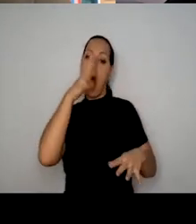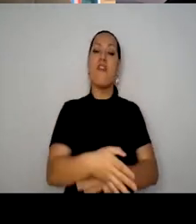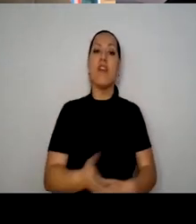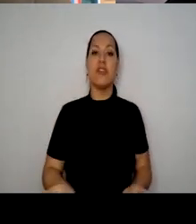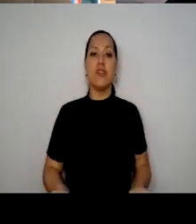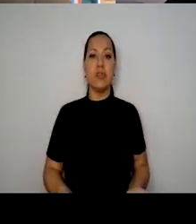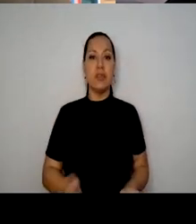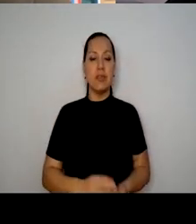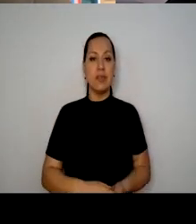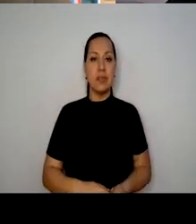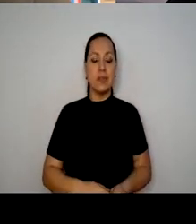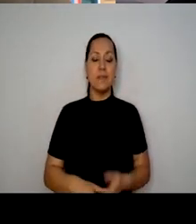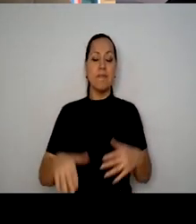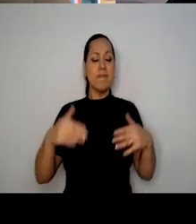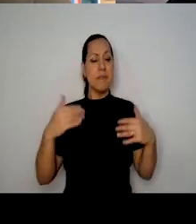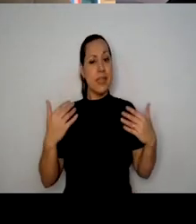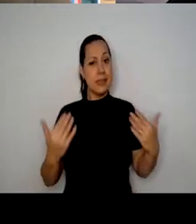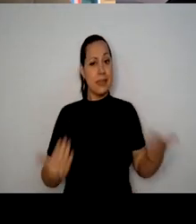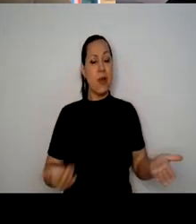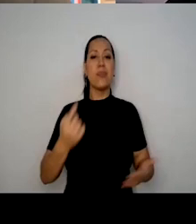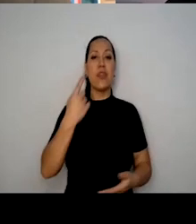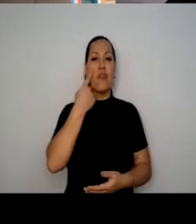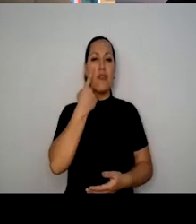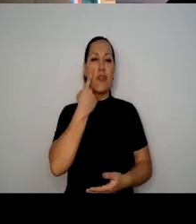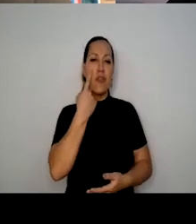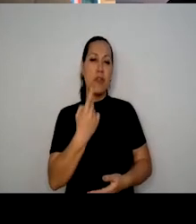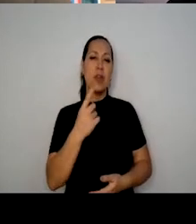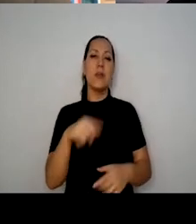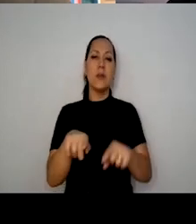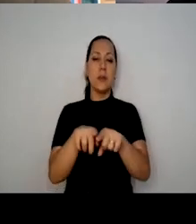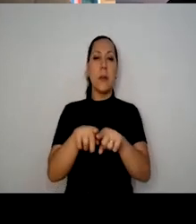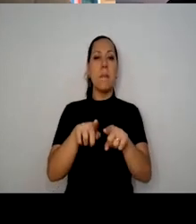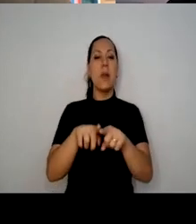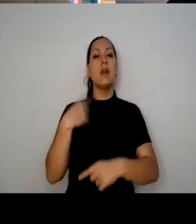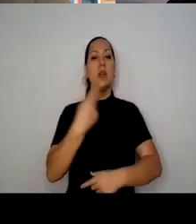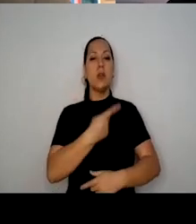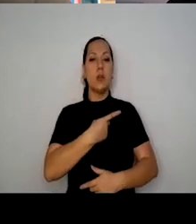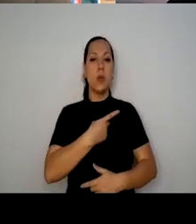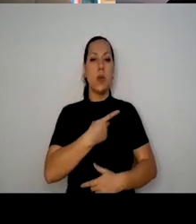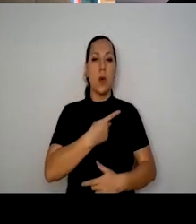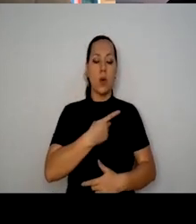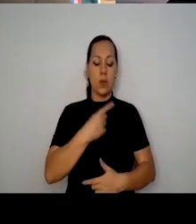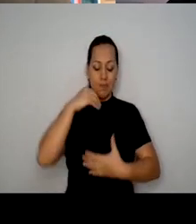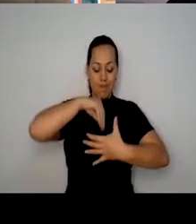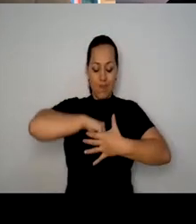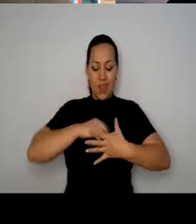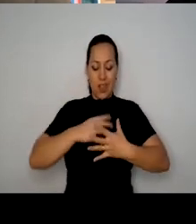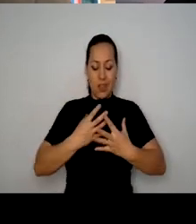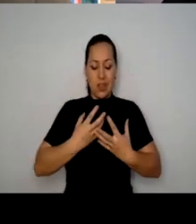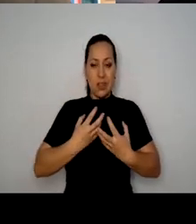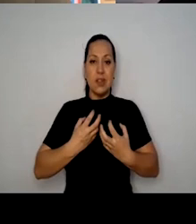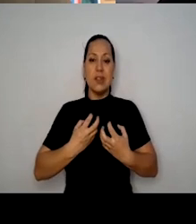então eu fico vendo nós também com as nossas nascentes secando também, a gente vai